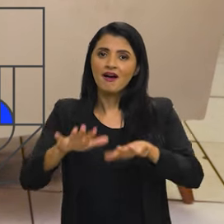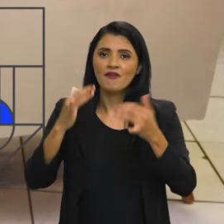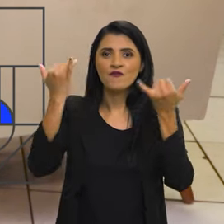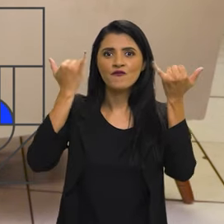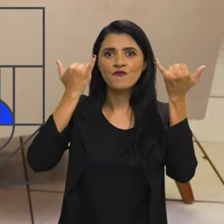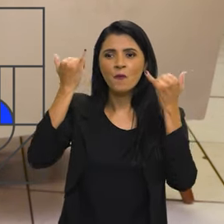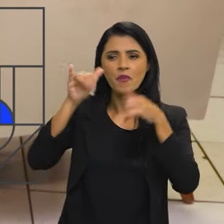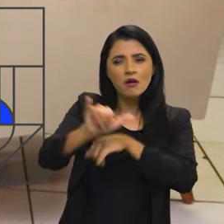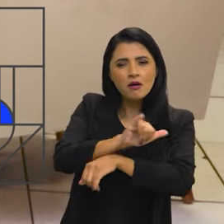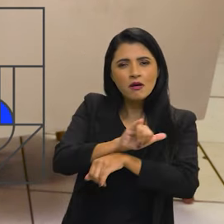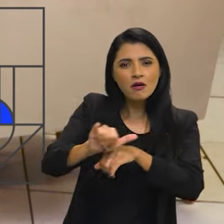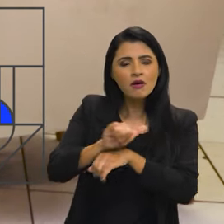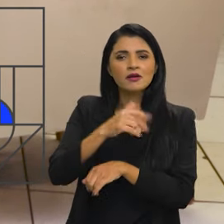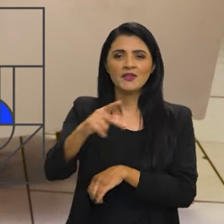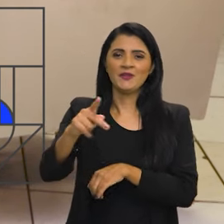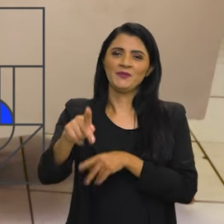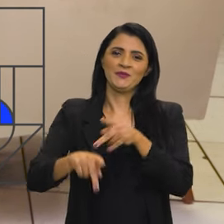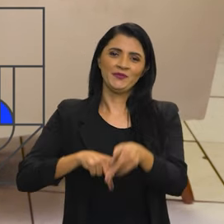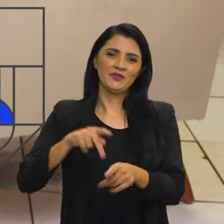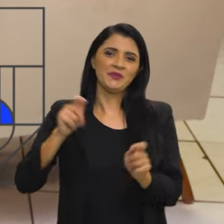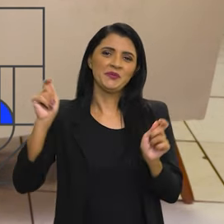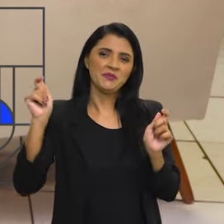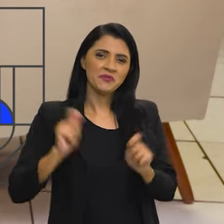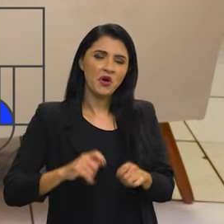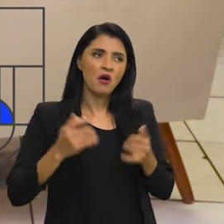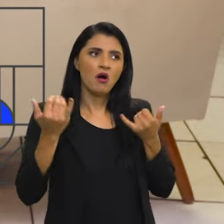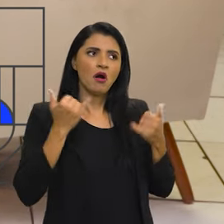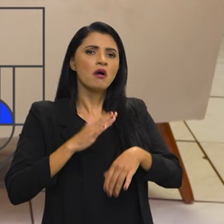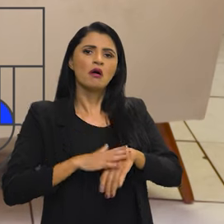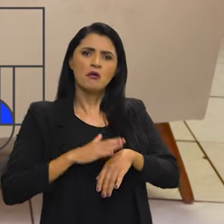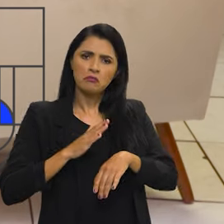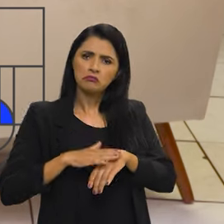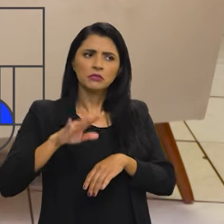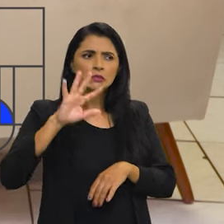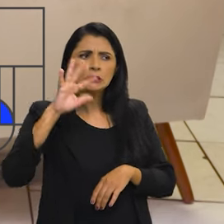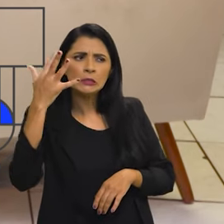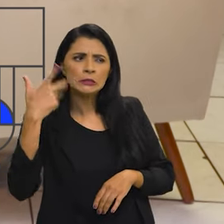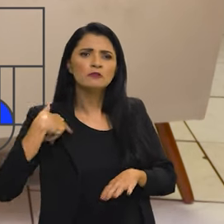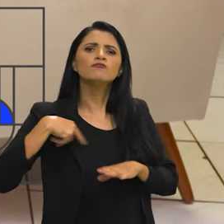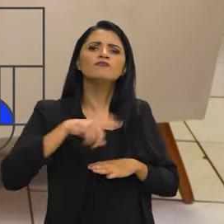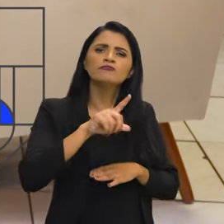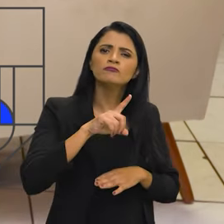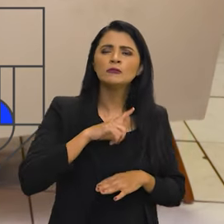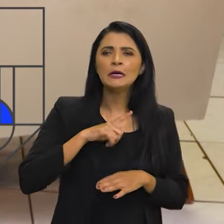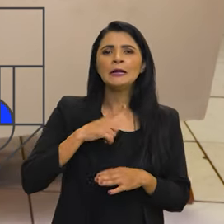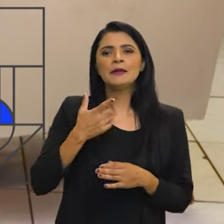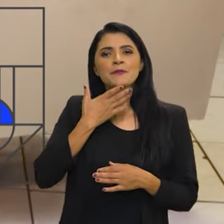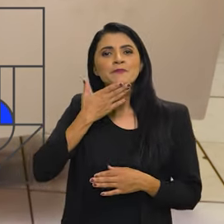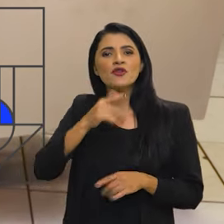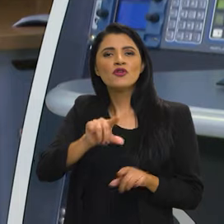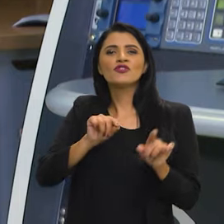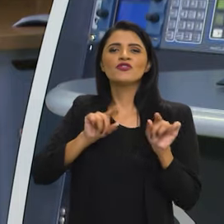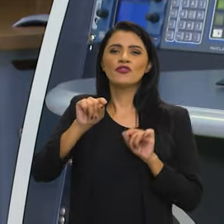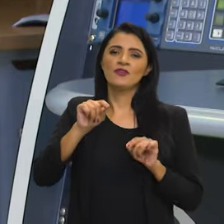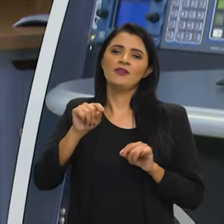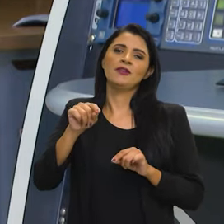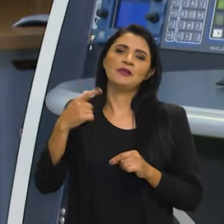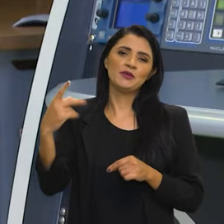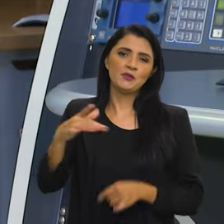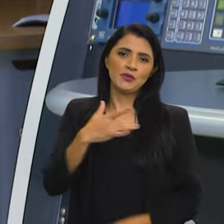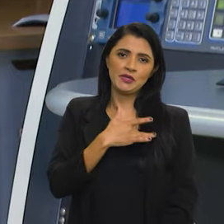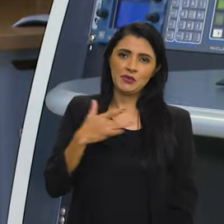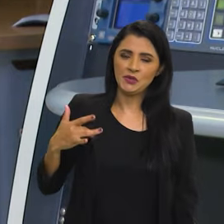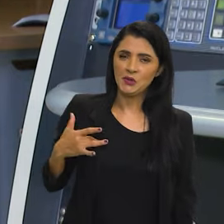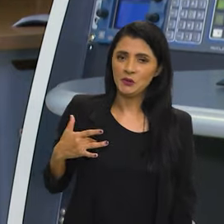disseminação de informações estratégicas para que a população possa ter autonomia na sua tomada de decisão, tomar as melhores decisões em